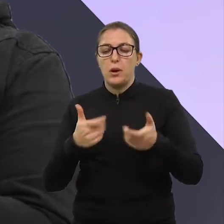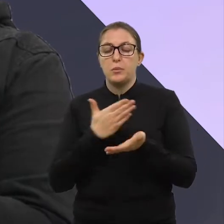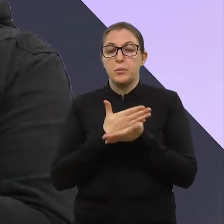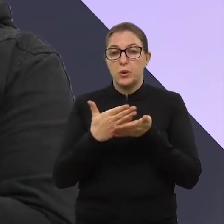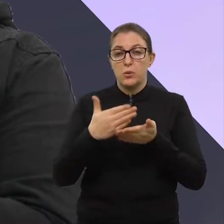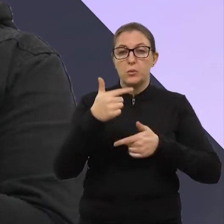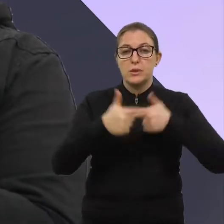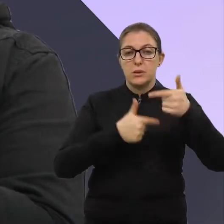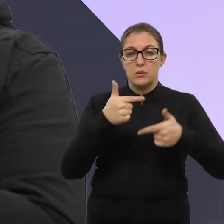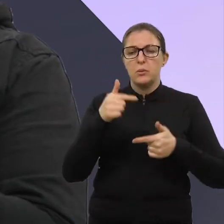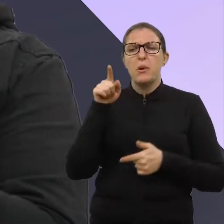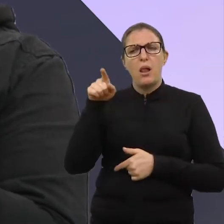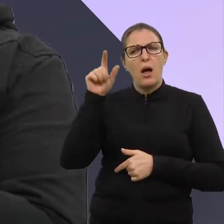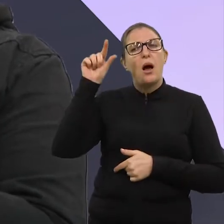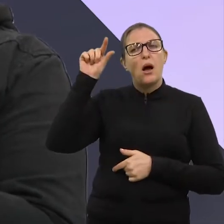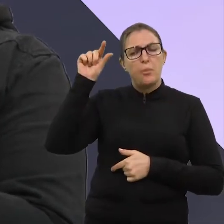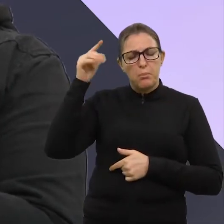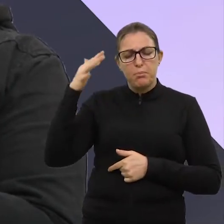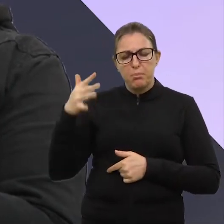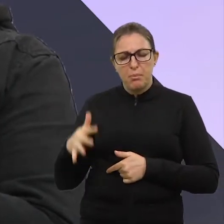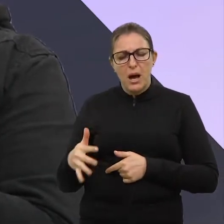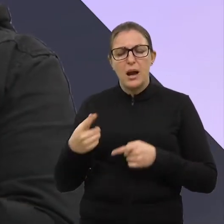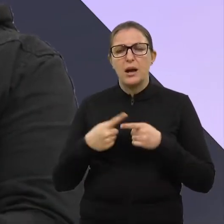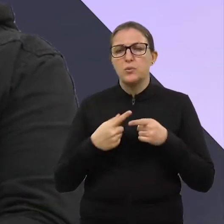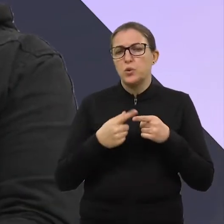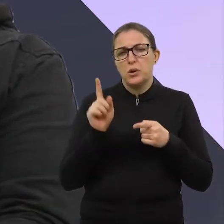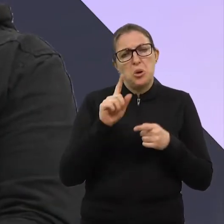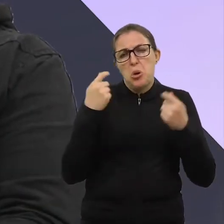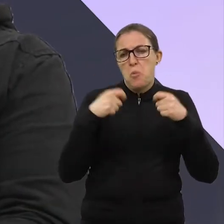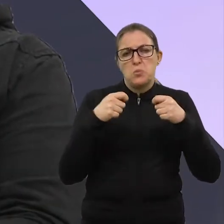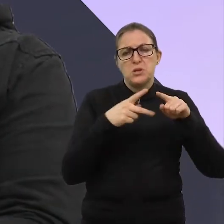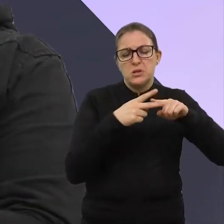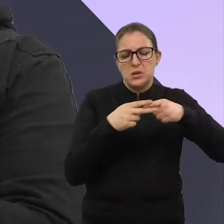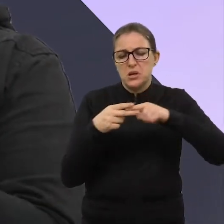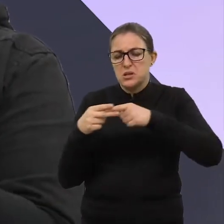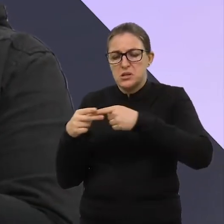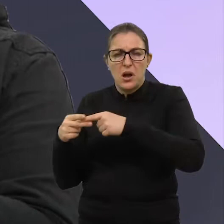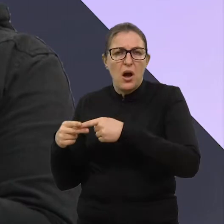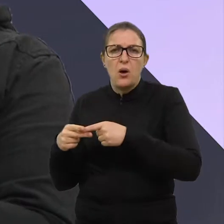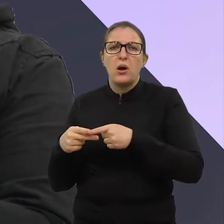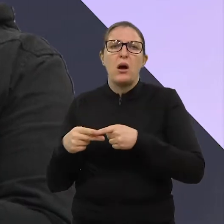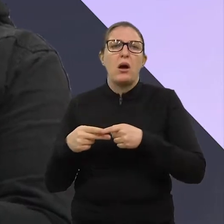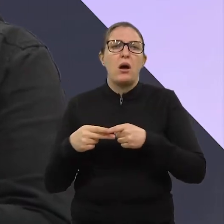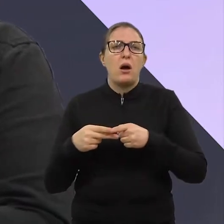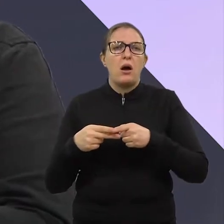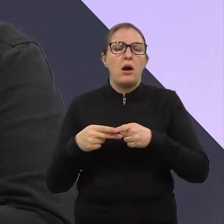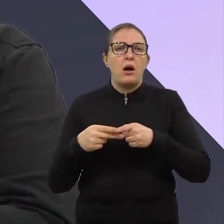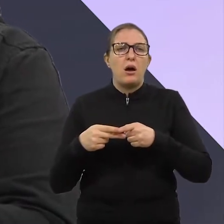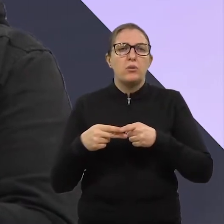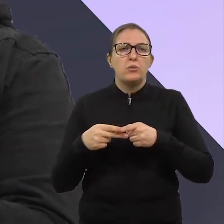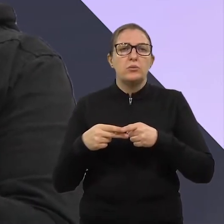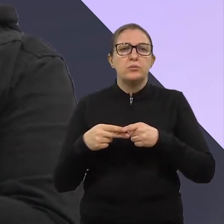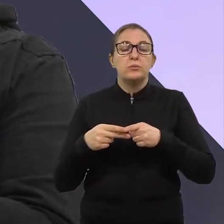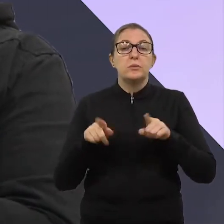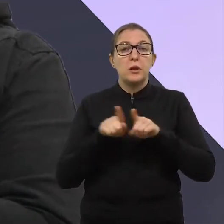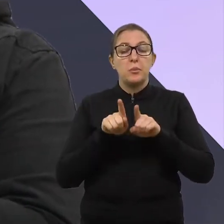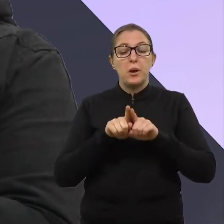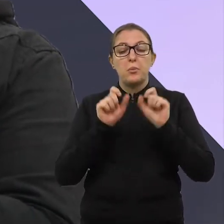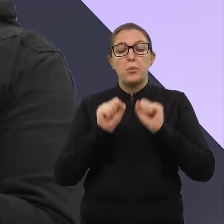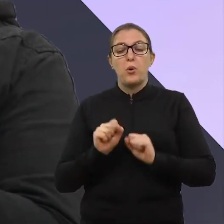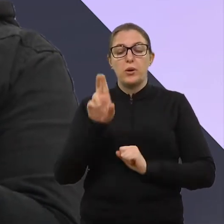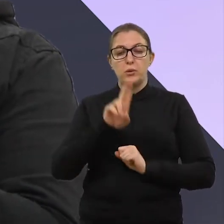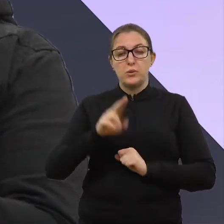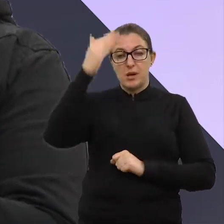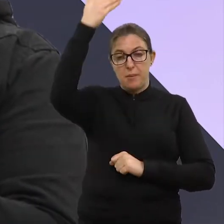realmente começar esse trabalho. É o que tem custo mais baixo, porque, na verdade, não cabe mais restauro para ele. Sim, uma boa reforma. Utilização daquela parte frontal.